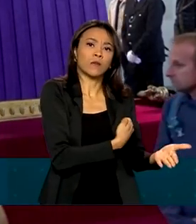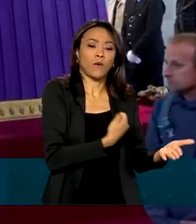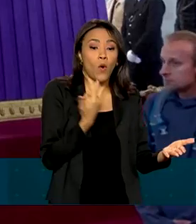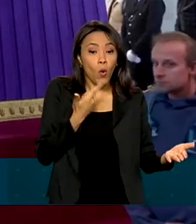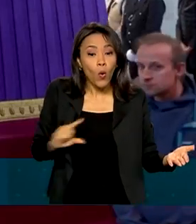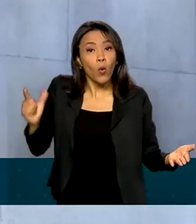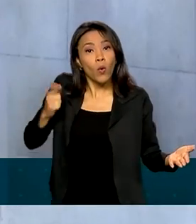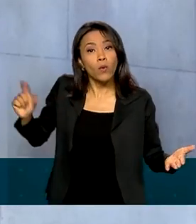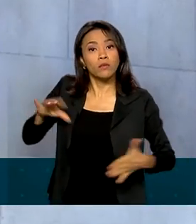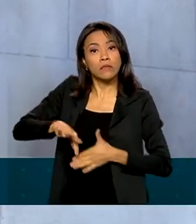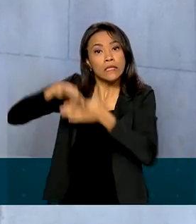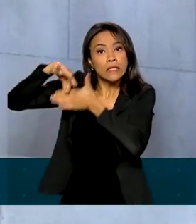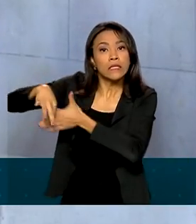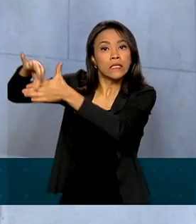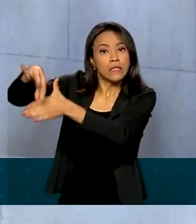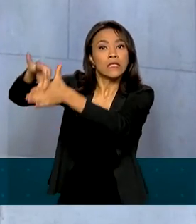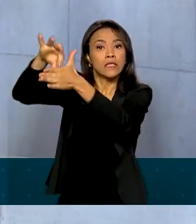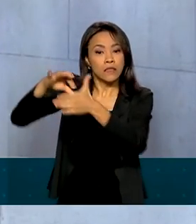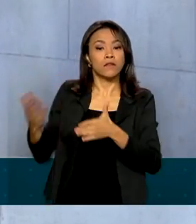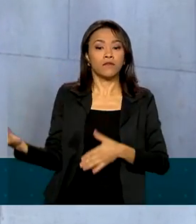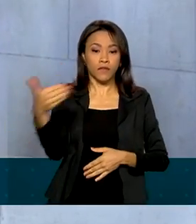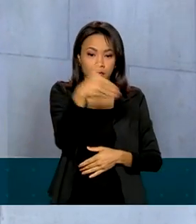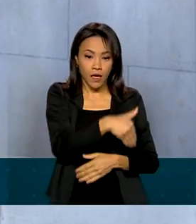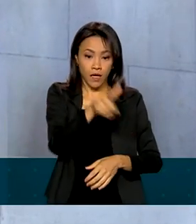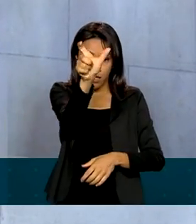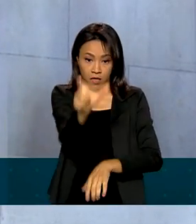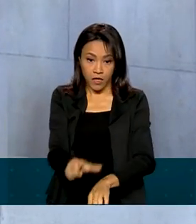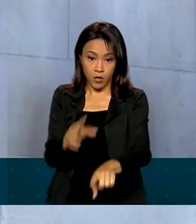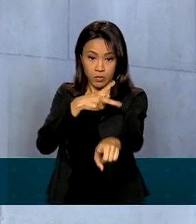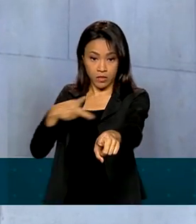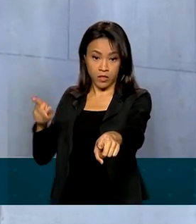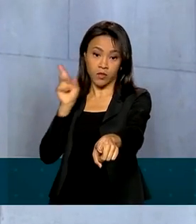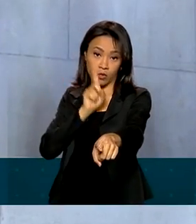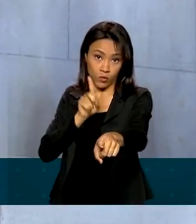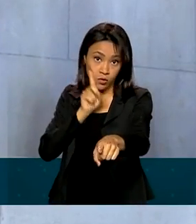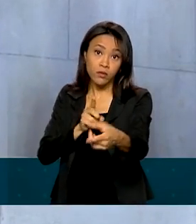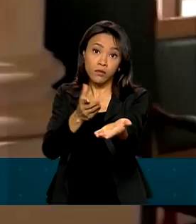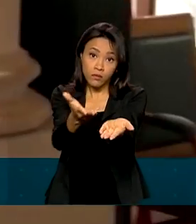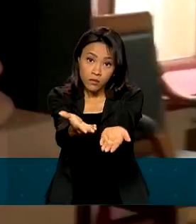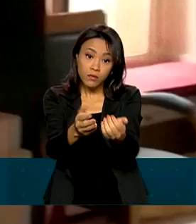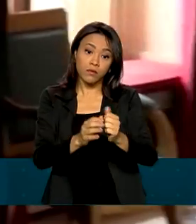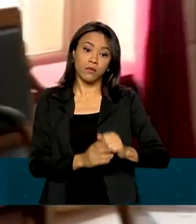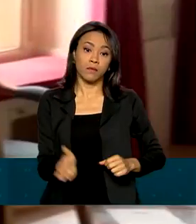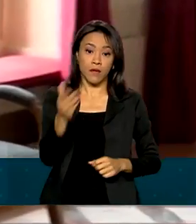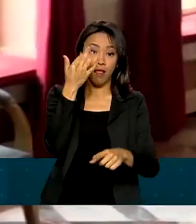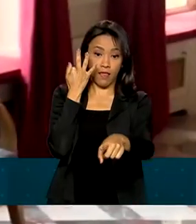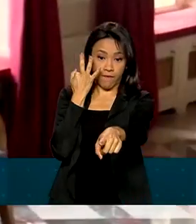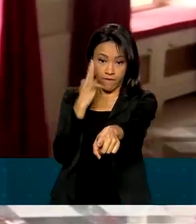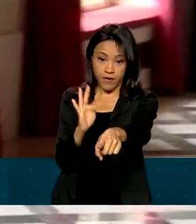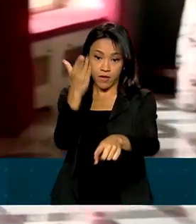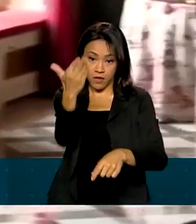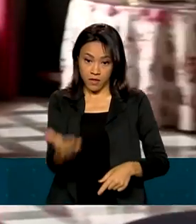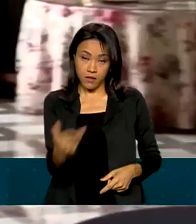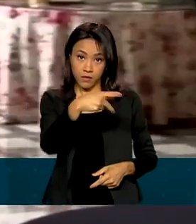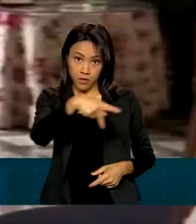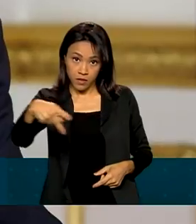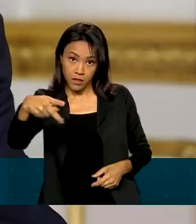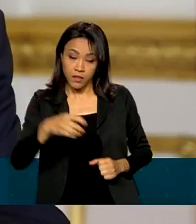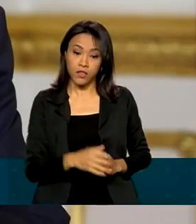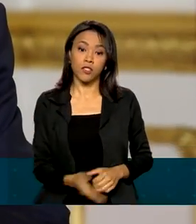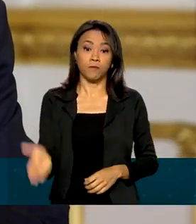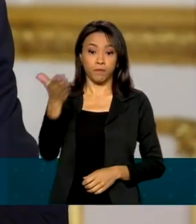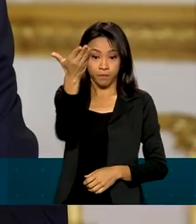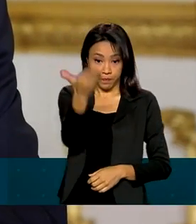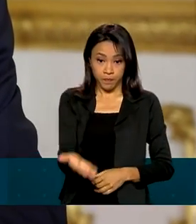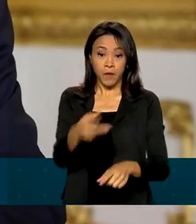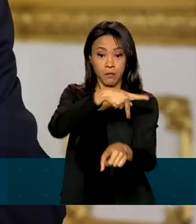vieram a Londres para o funeral. Como presidente dos Estados Unidos, Joe Biden, da França, Emmanuel Macron, de